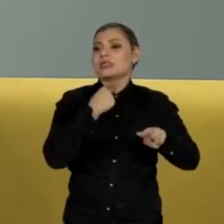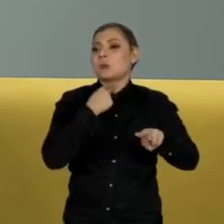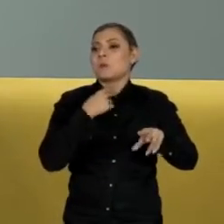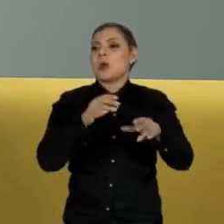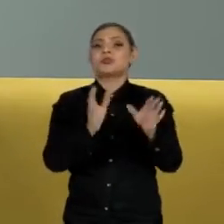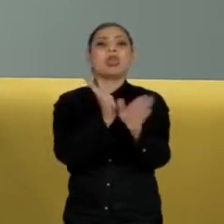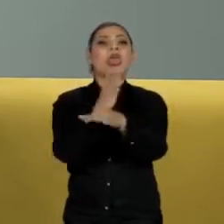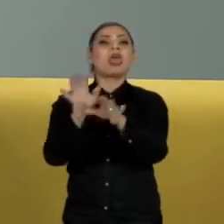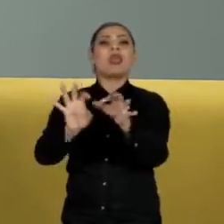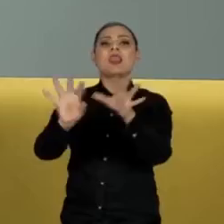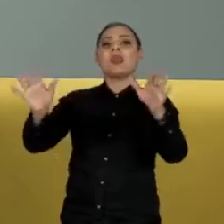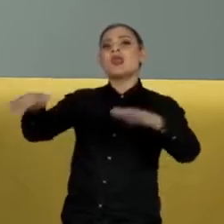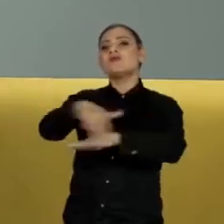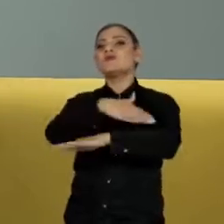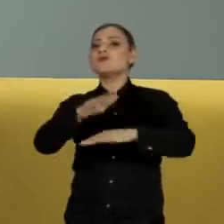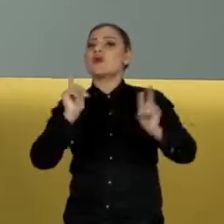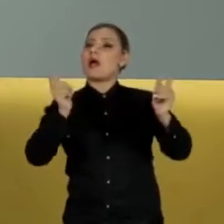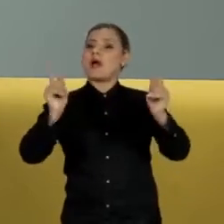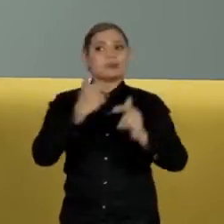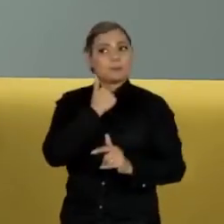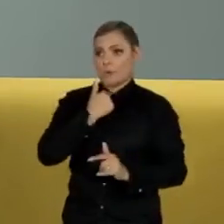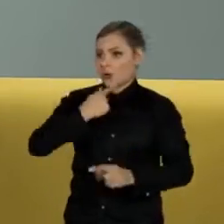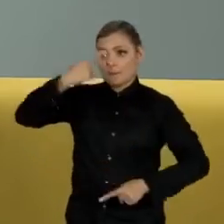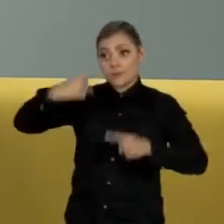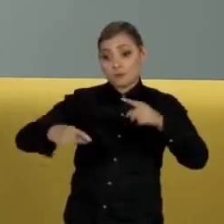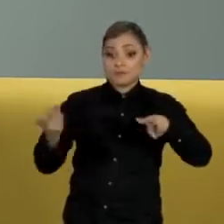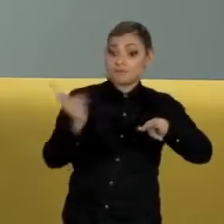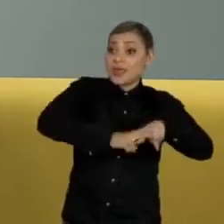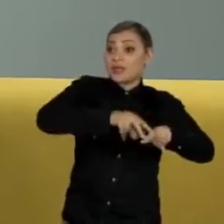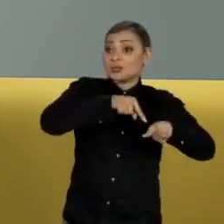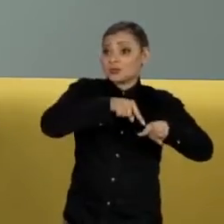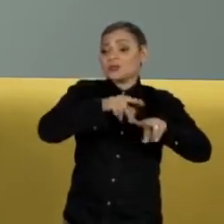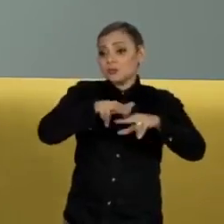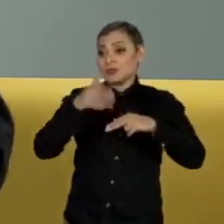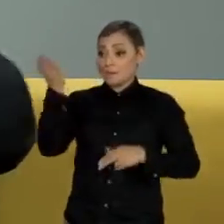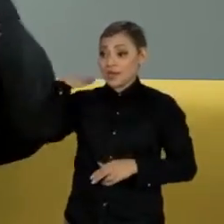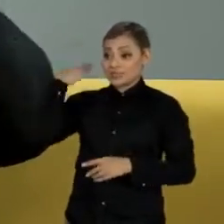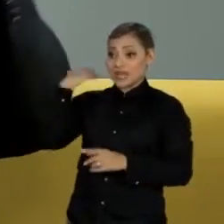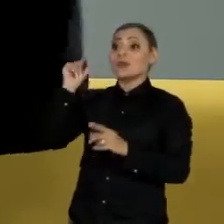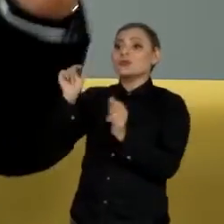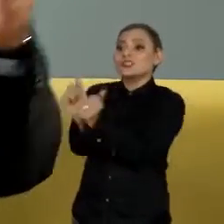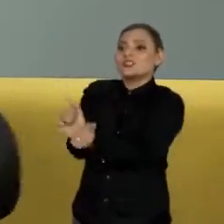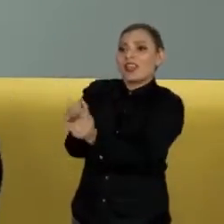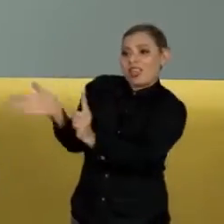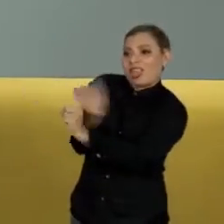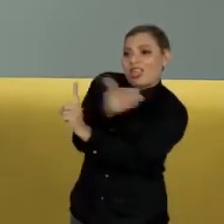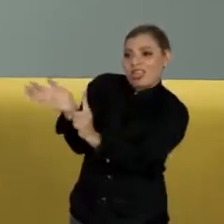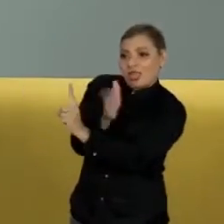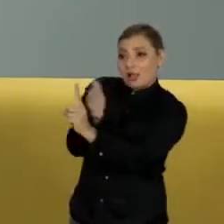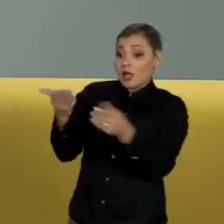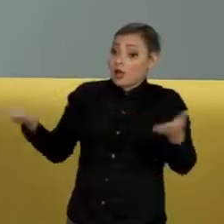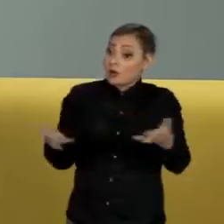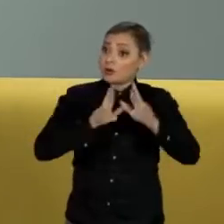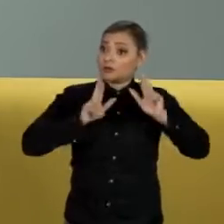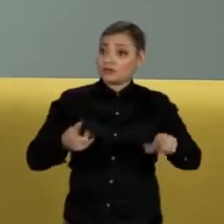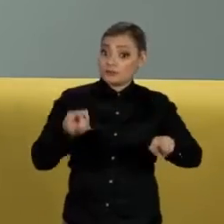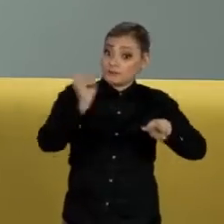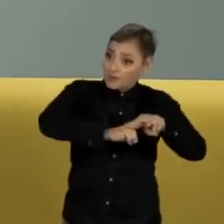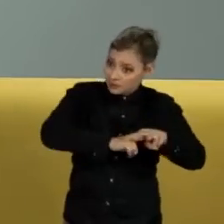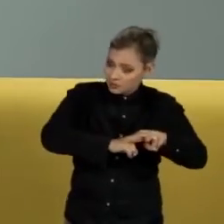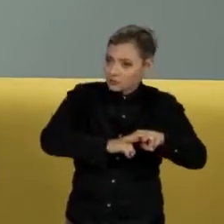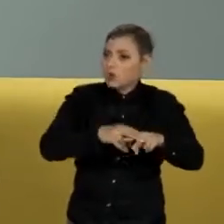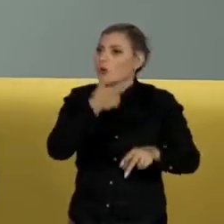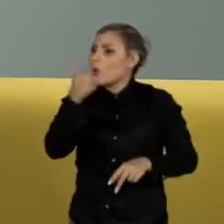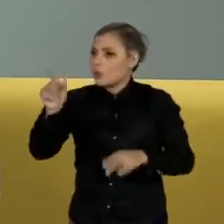liberdade. Isso é uma coisa, deixou bem claro o Supremo. Outra coisa é aquilo que eu